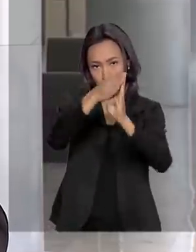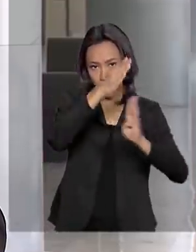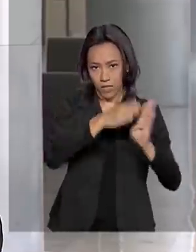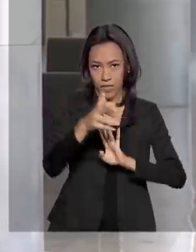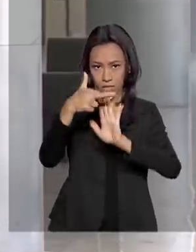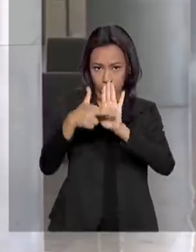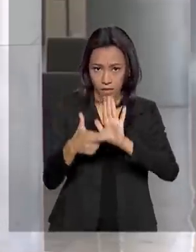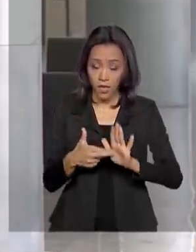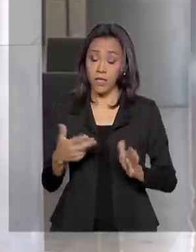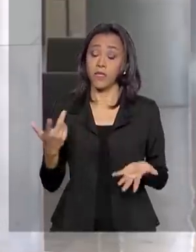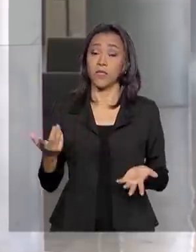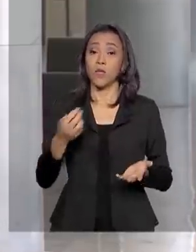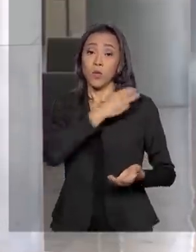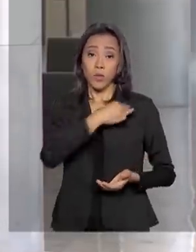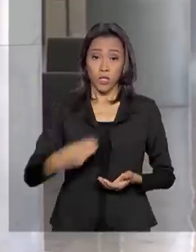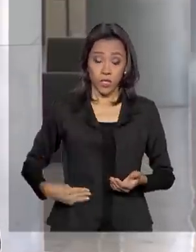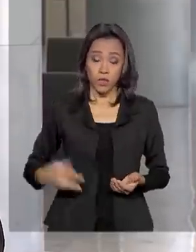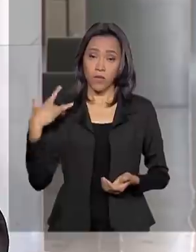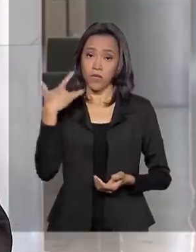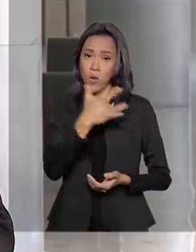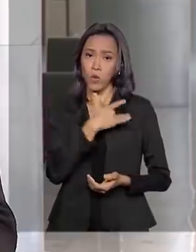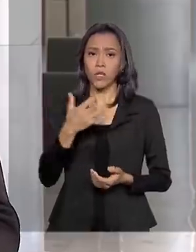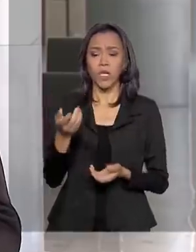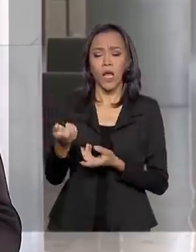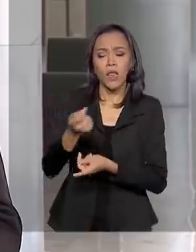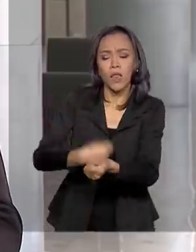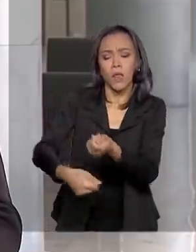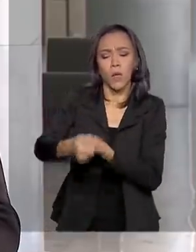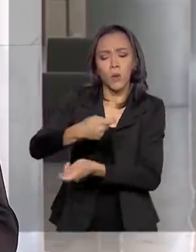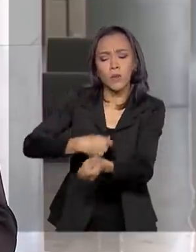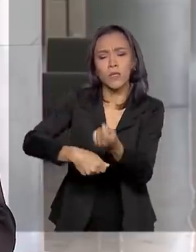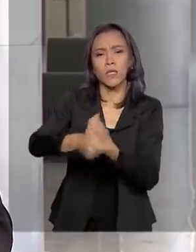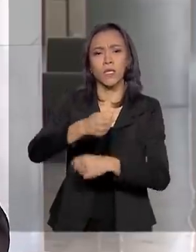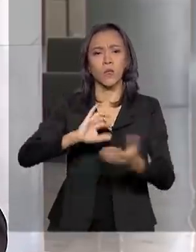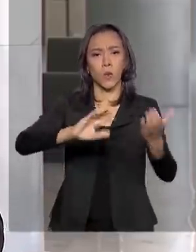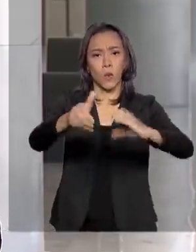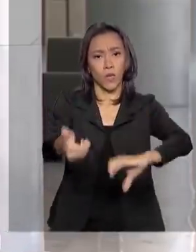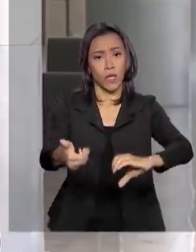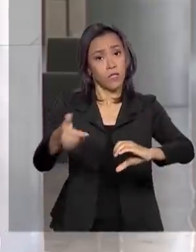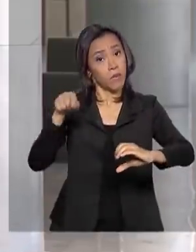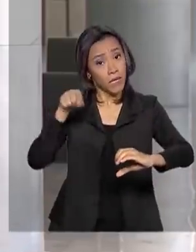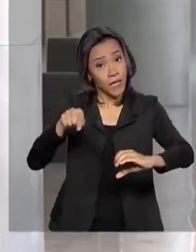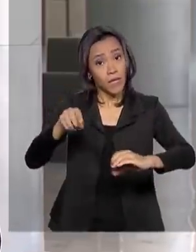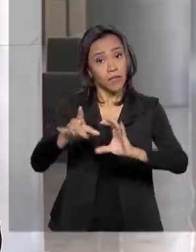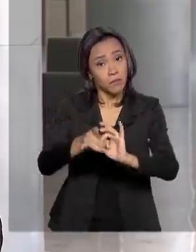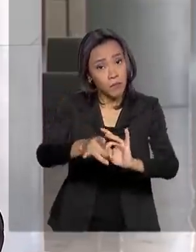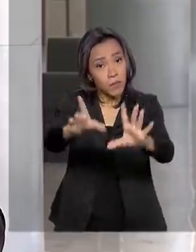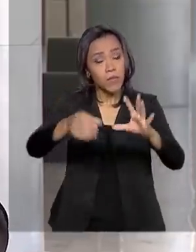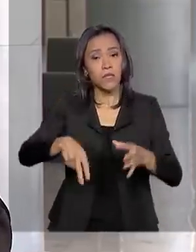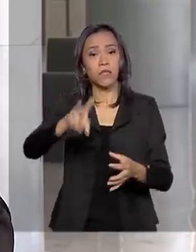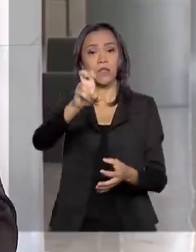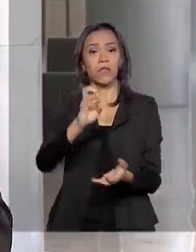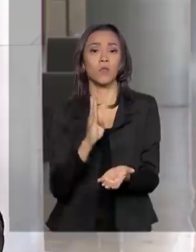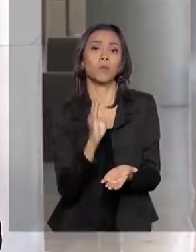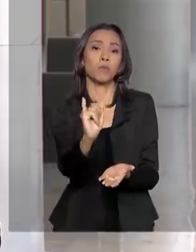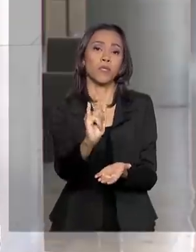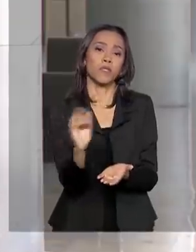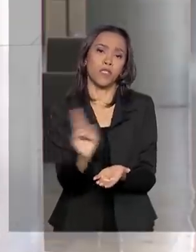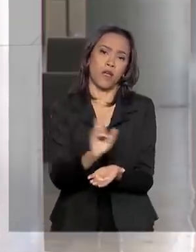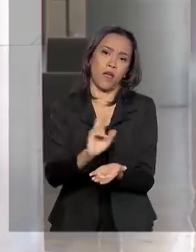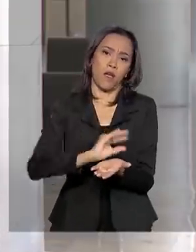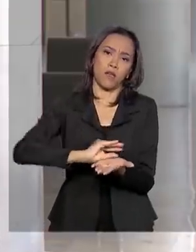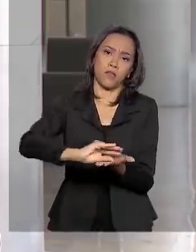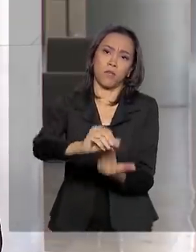disse que está negociando com o Congresso uma liberação de R 5 bilhões para usar aí no enfrentamento do